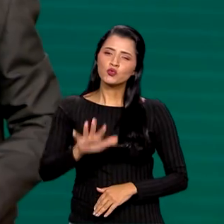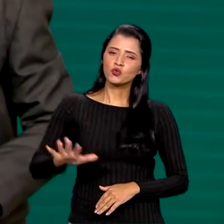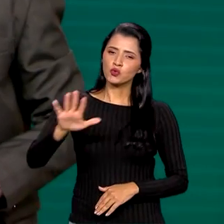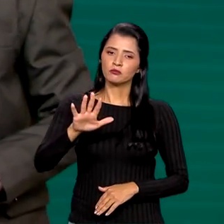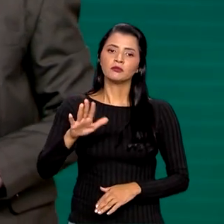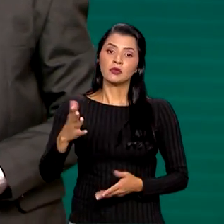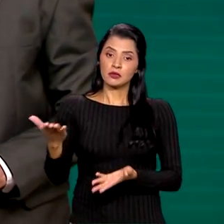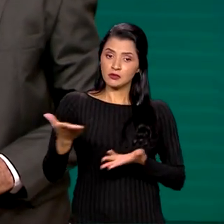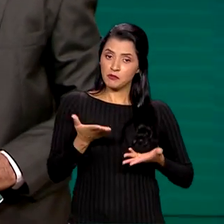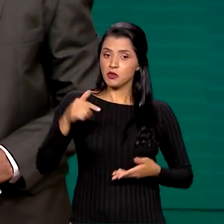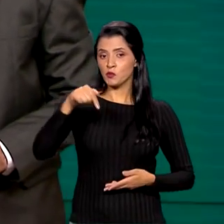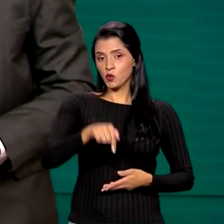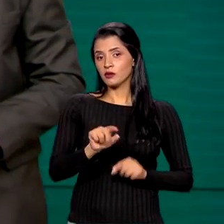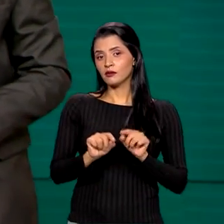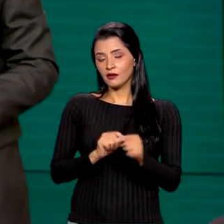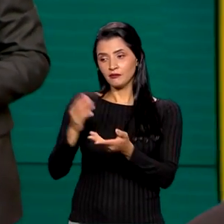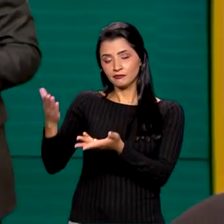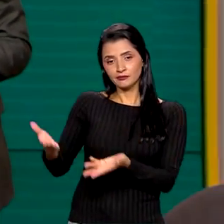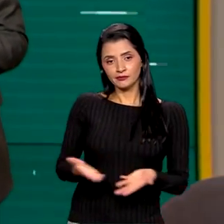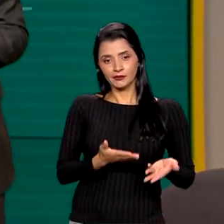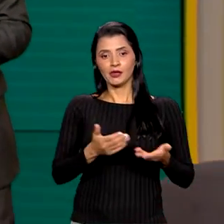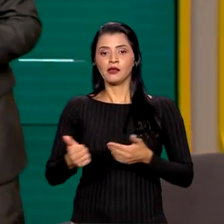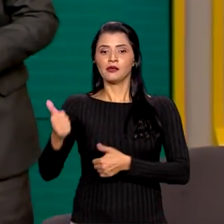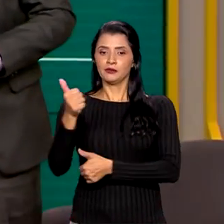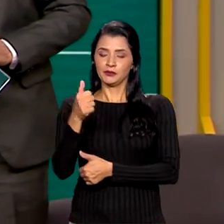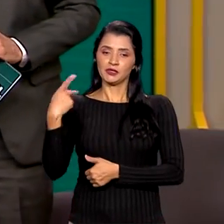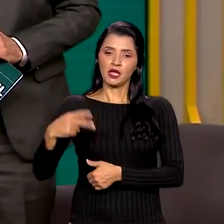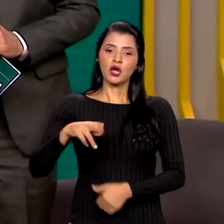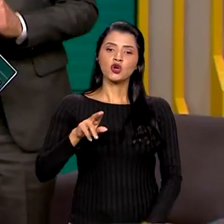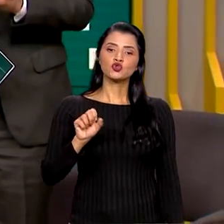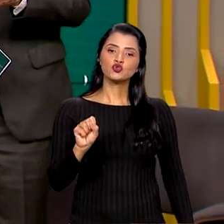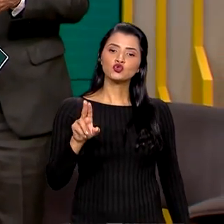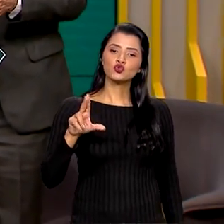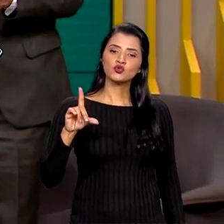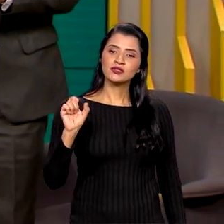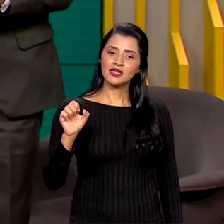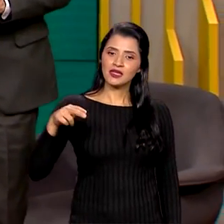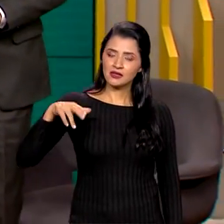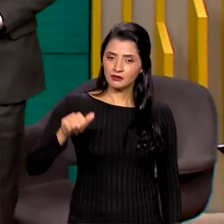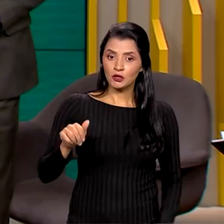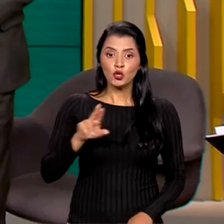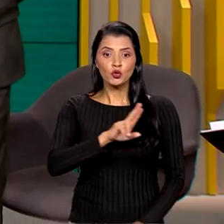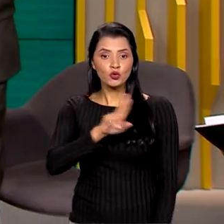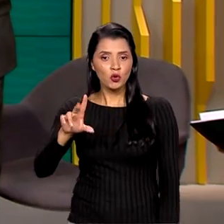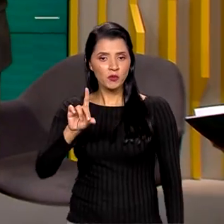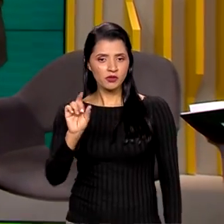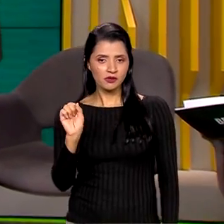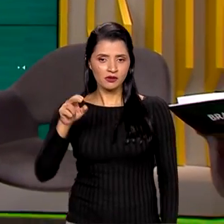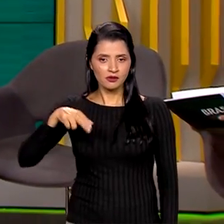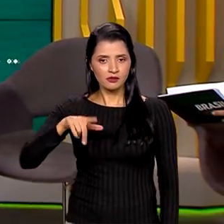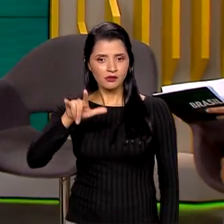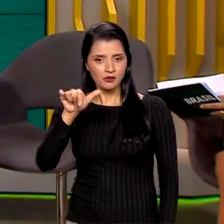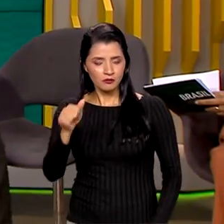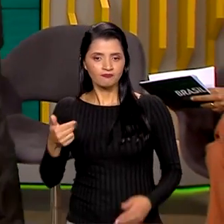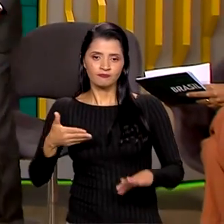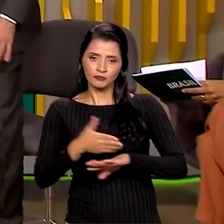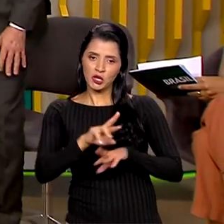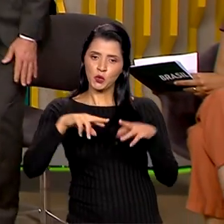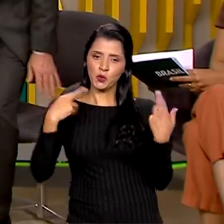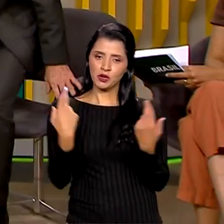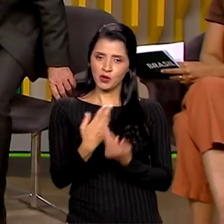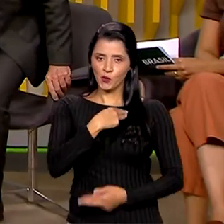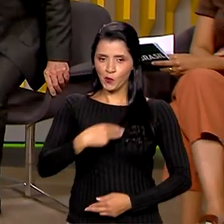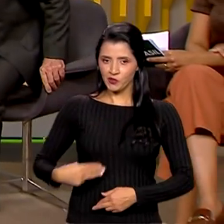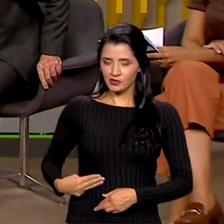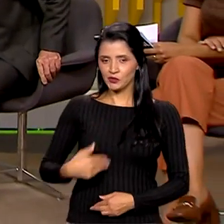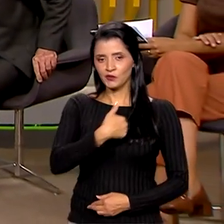recebemos aqui no estúdio o superintendente da Sudene, Danilo Cabral, que participou da reunião com ministros e governadores.